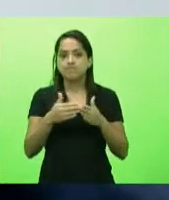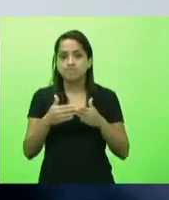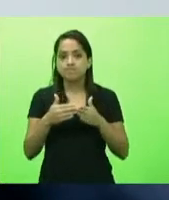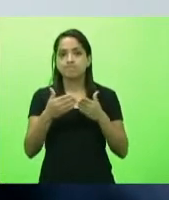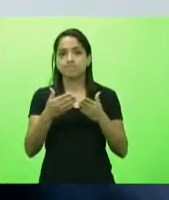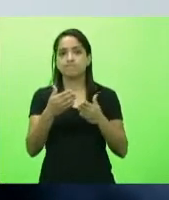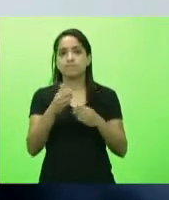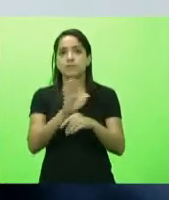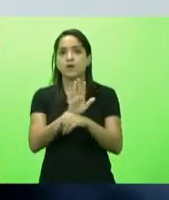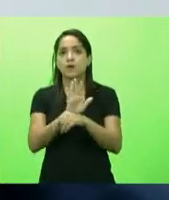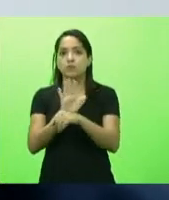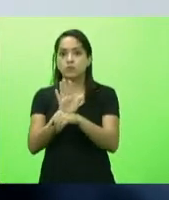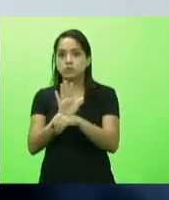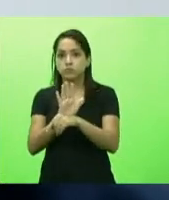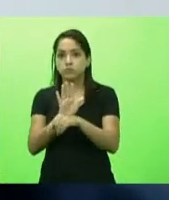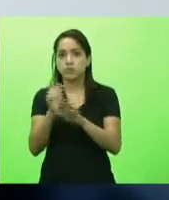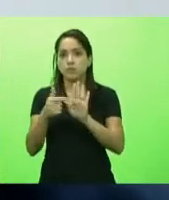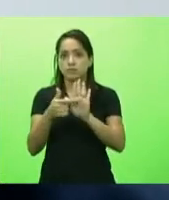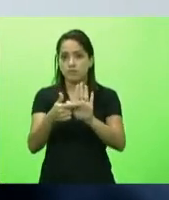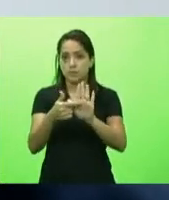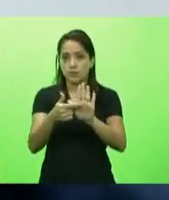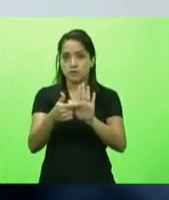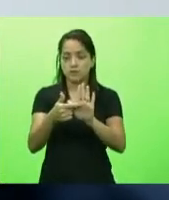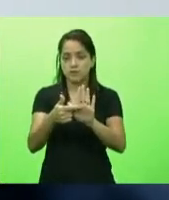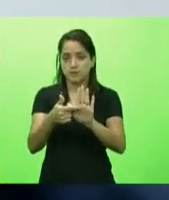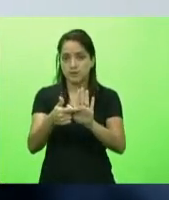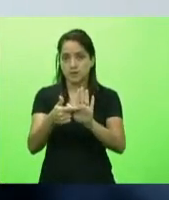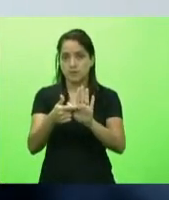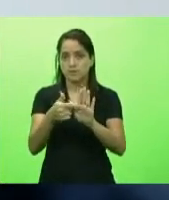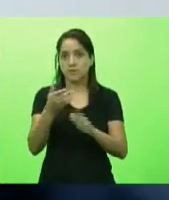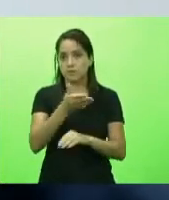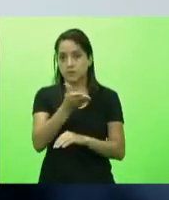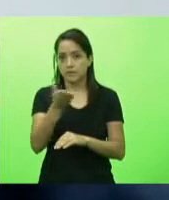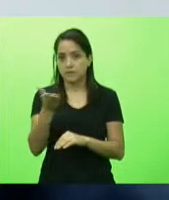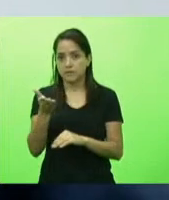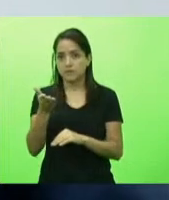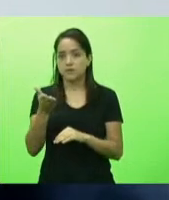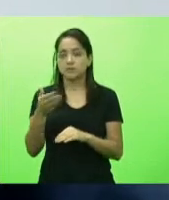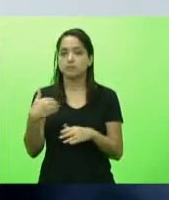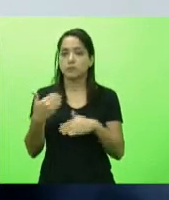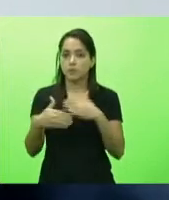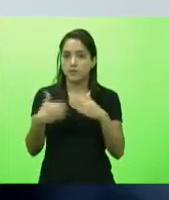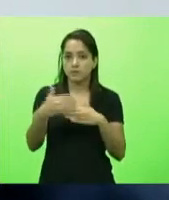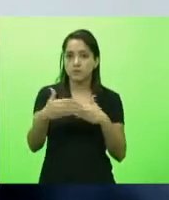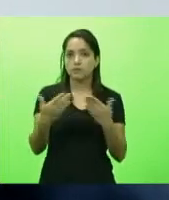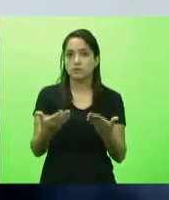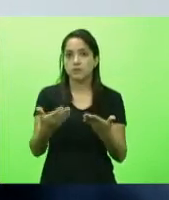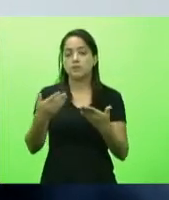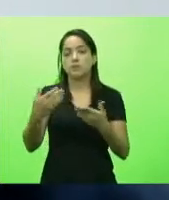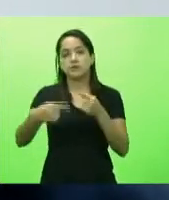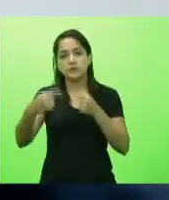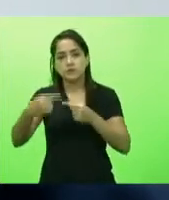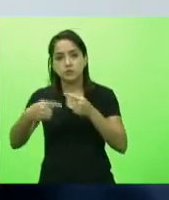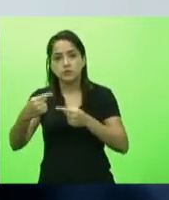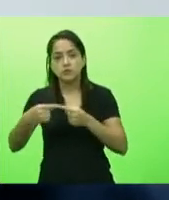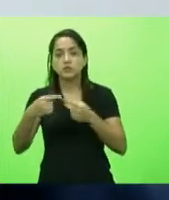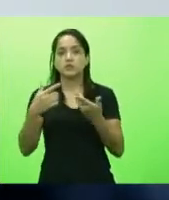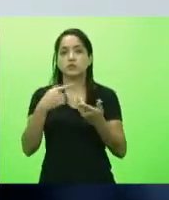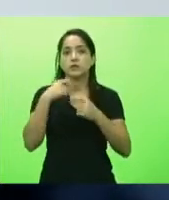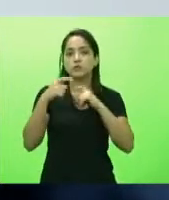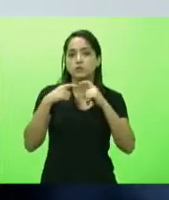na tela que acho que vai ser bastante elucidativa e aí com o passar do tempo nós vamos conversando sobre as dúvidas que